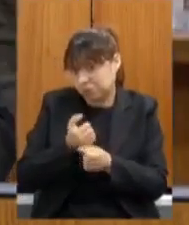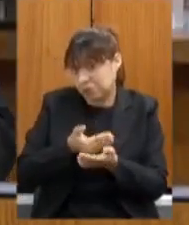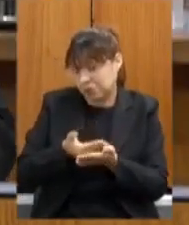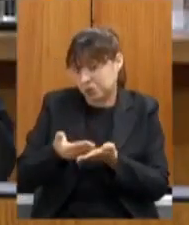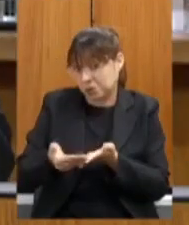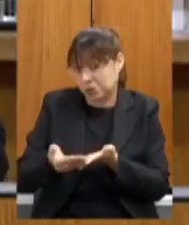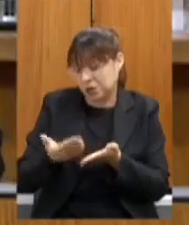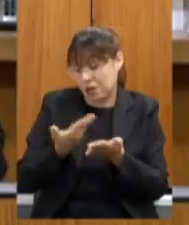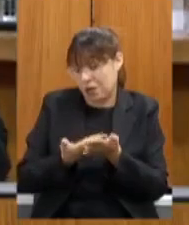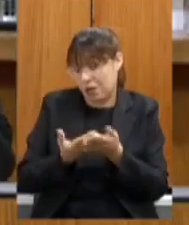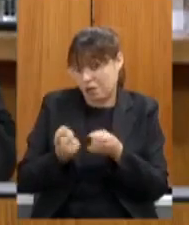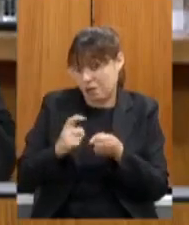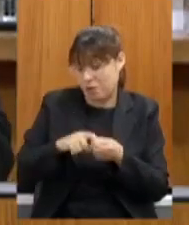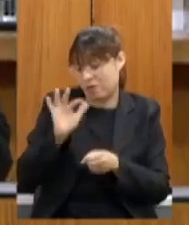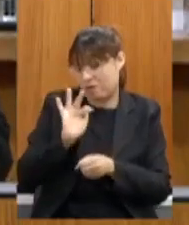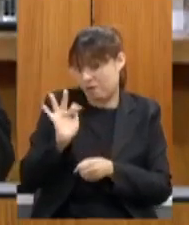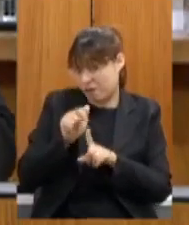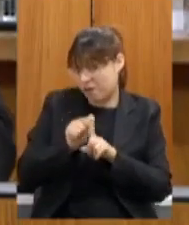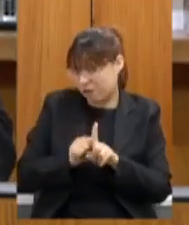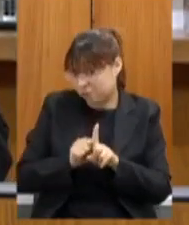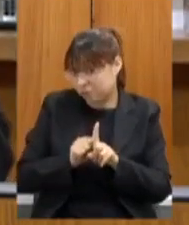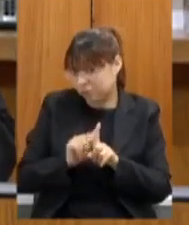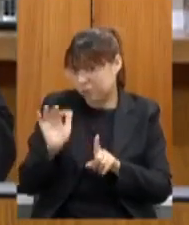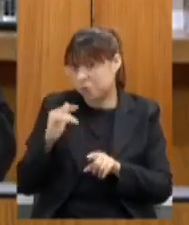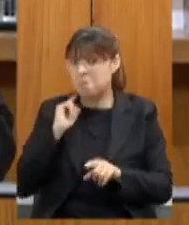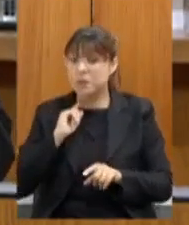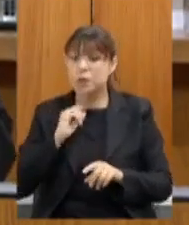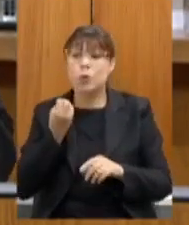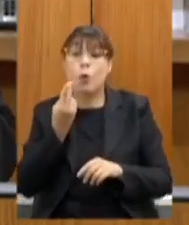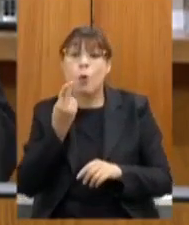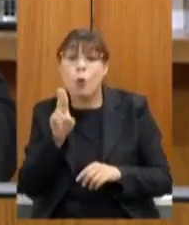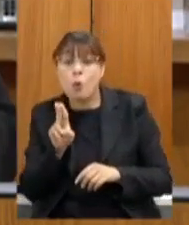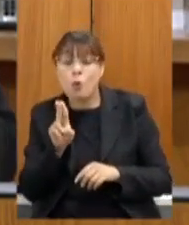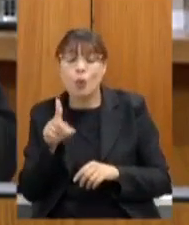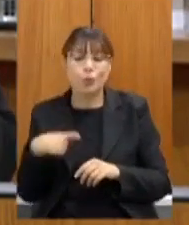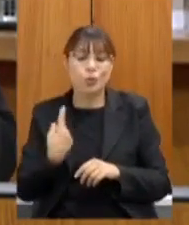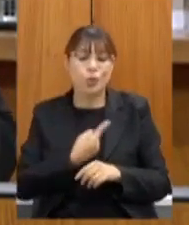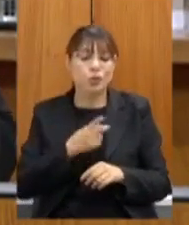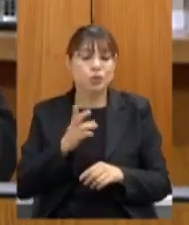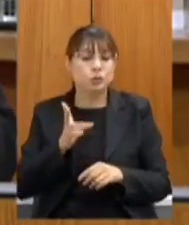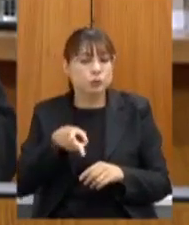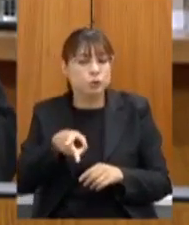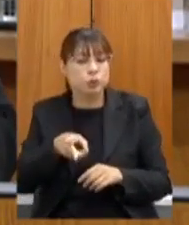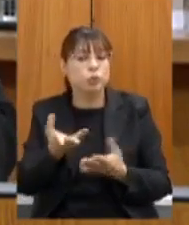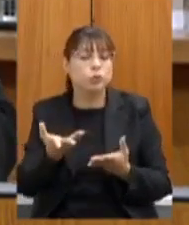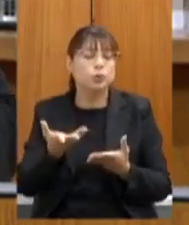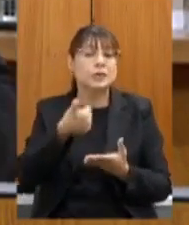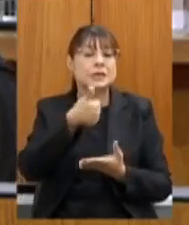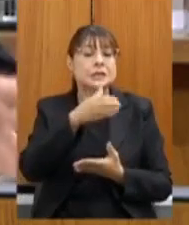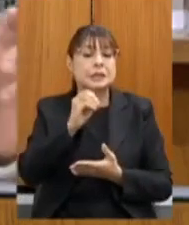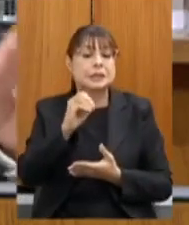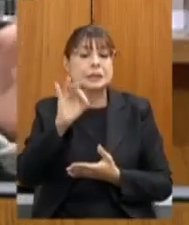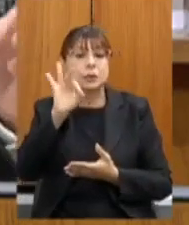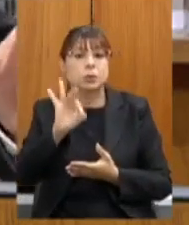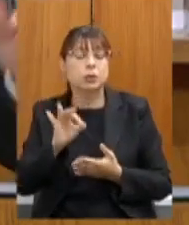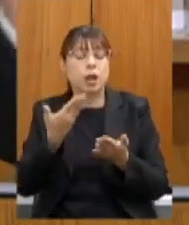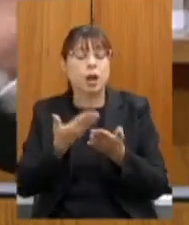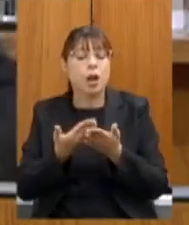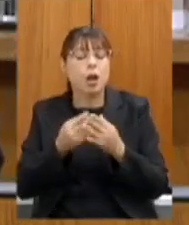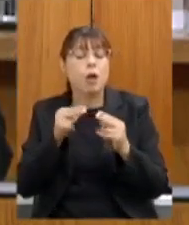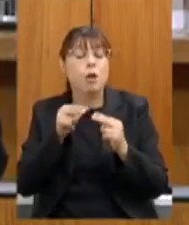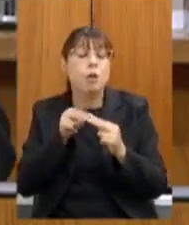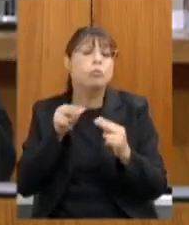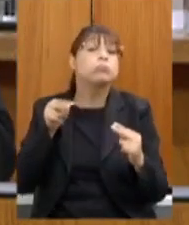às aulas em fevereiro aqui em Minas Gerais ou continuaremos com 100% das aulas